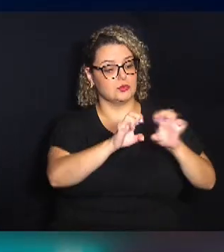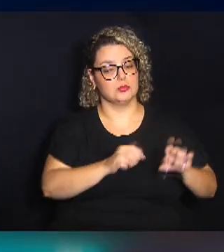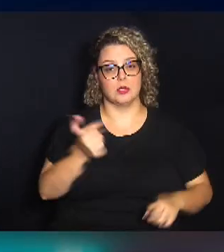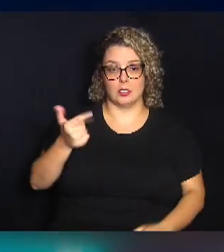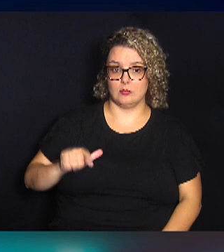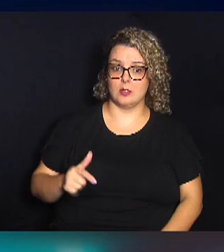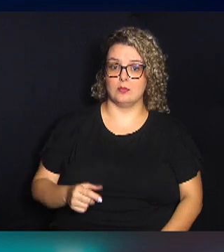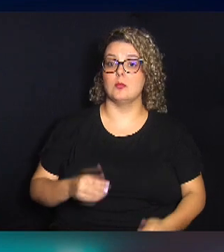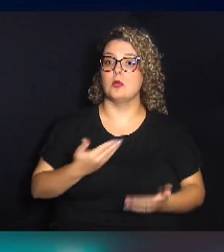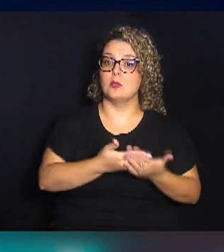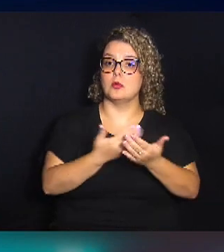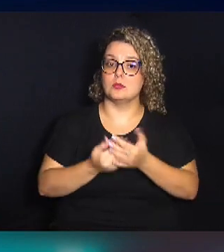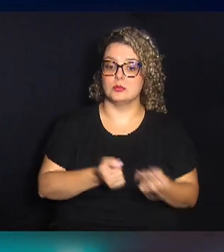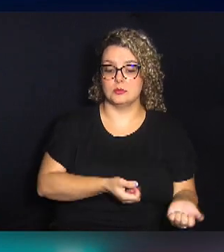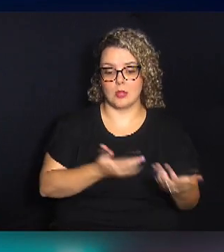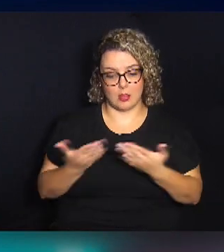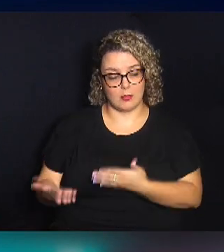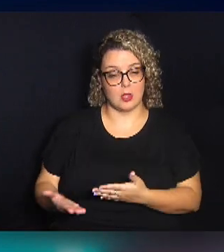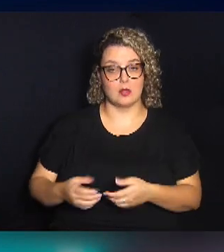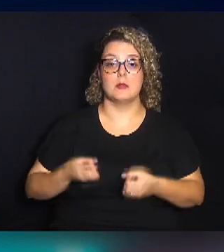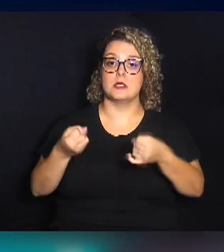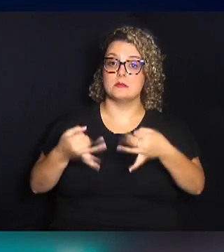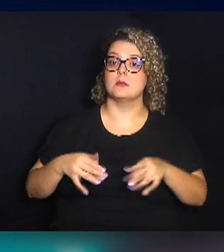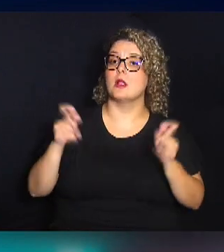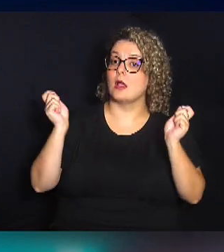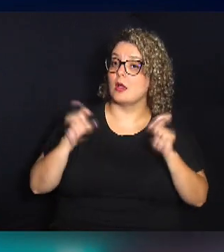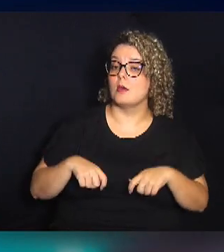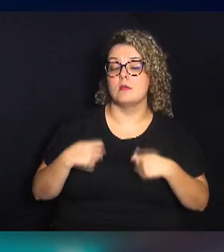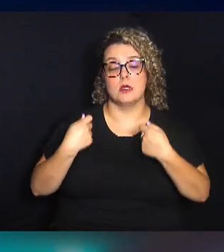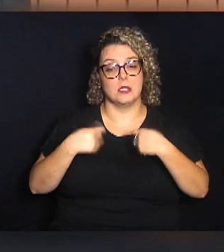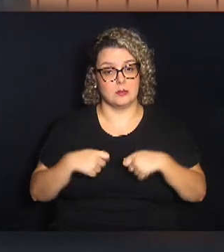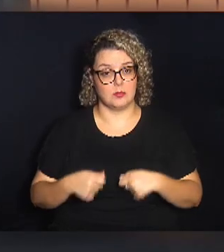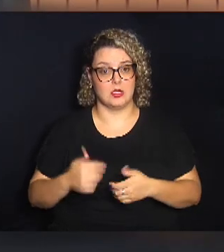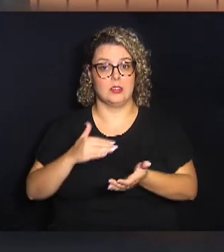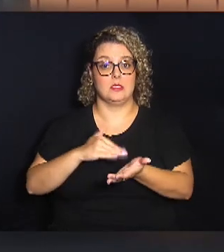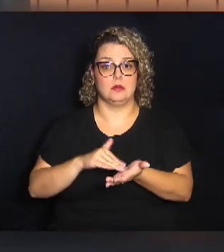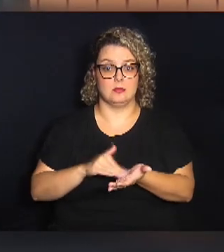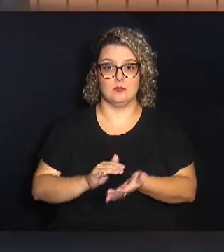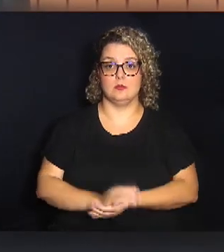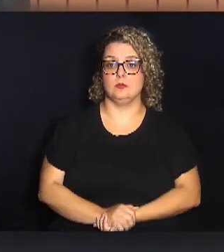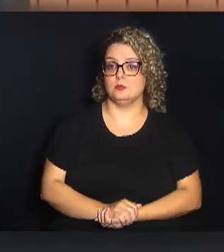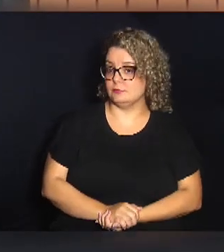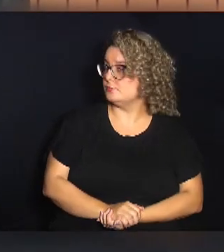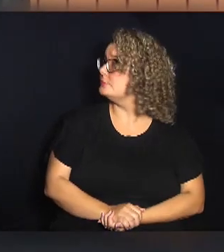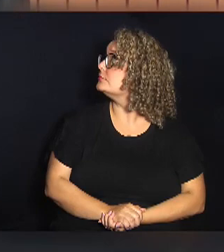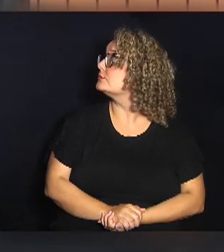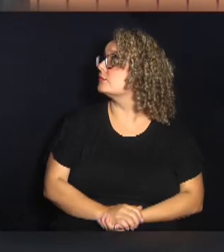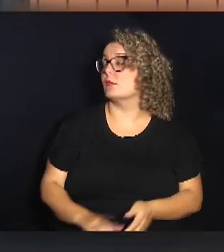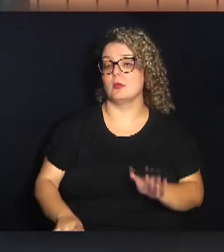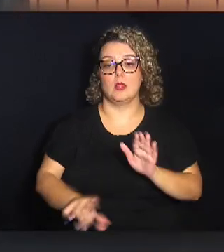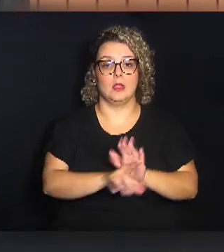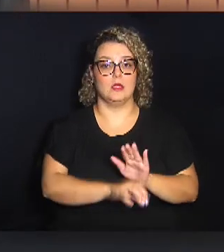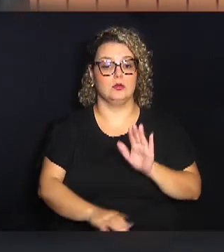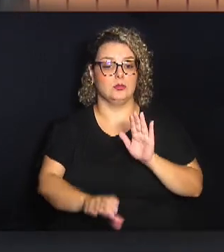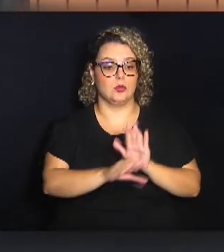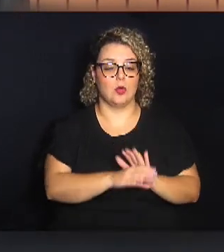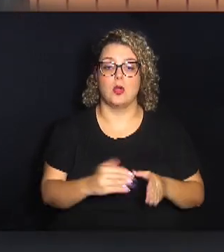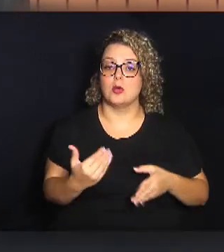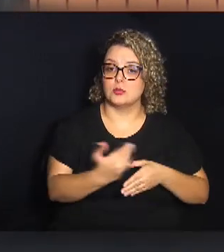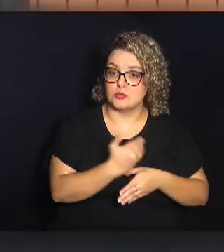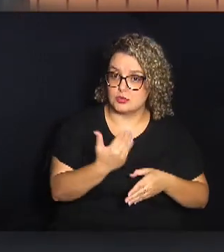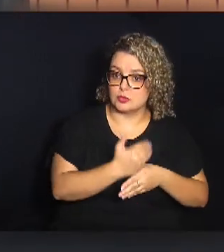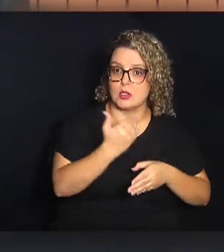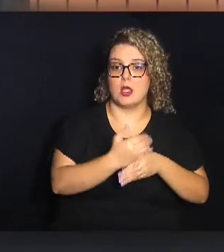apresentado para explicar sobre a competência e a necessidade da secretaria. Além da aplicação do Código de Obras e